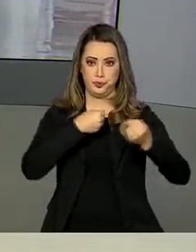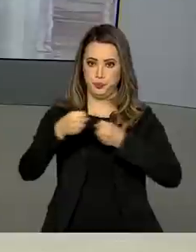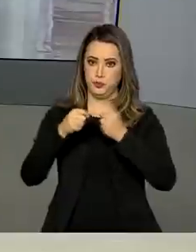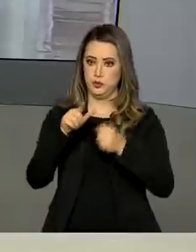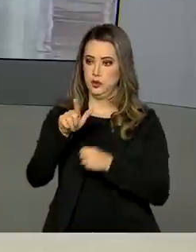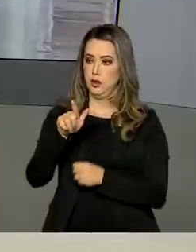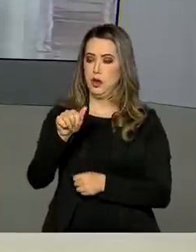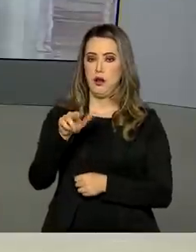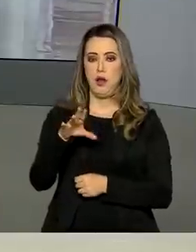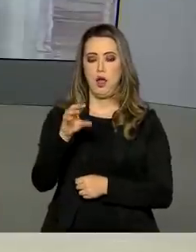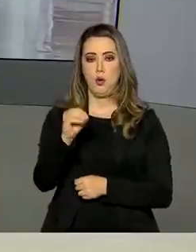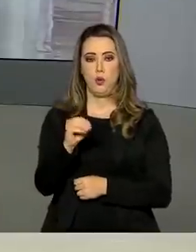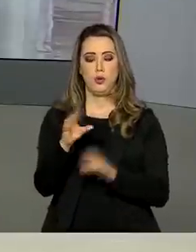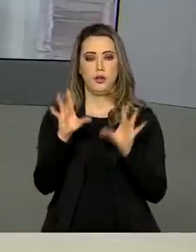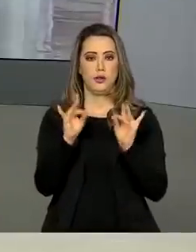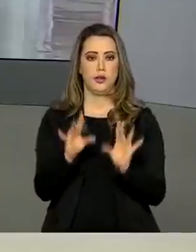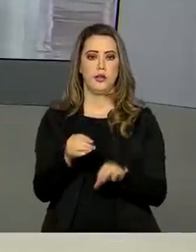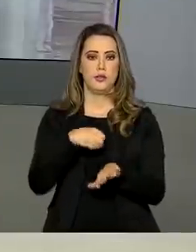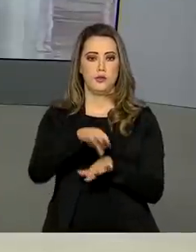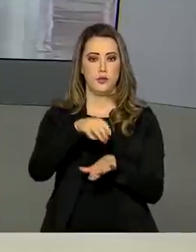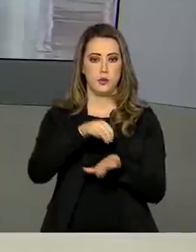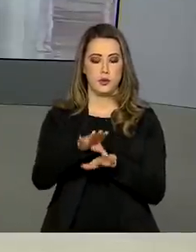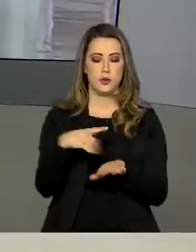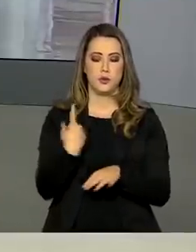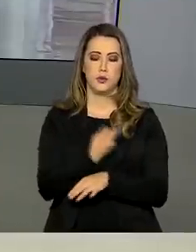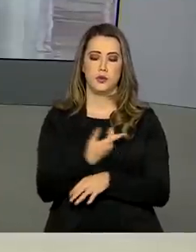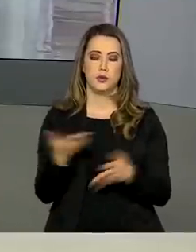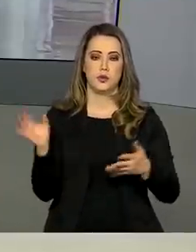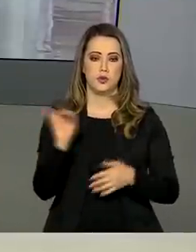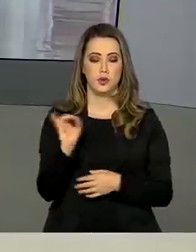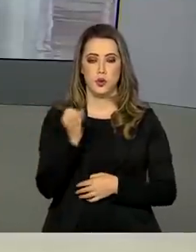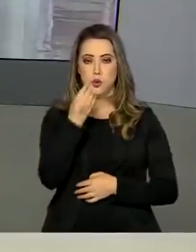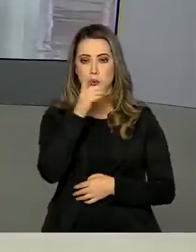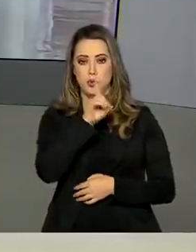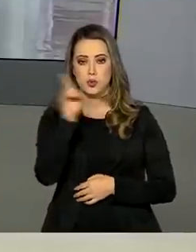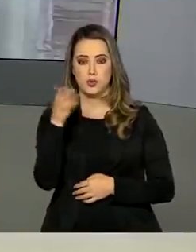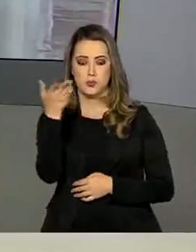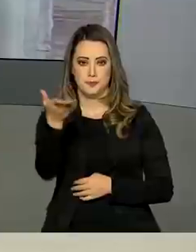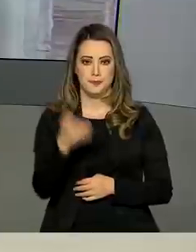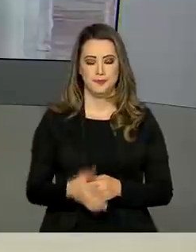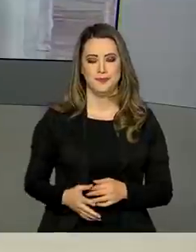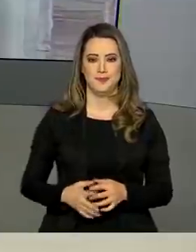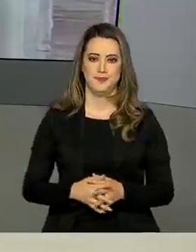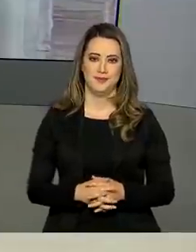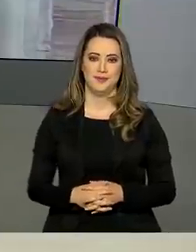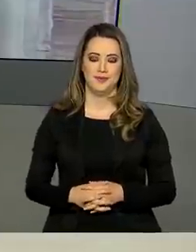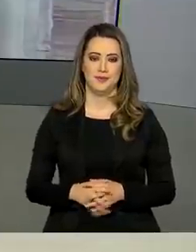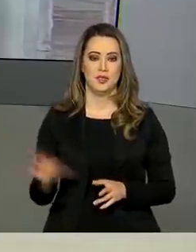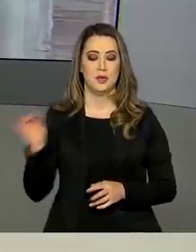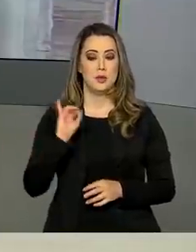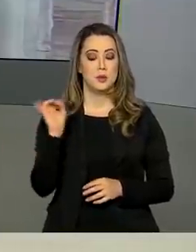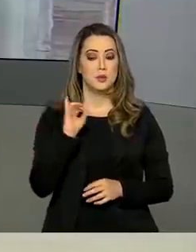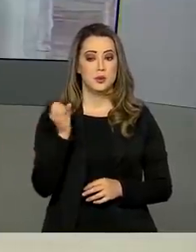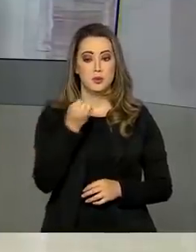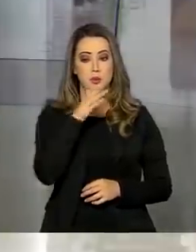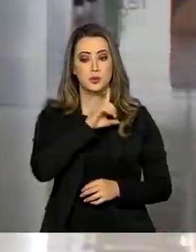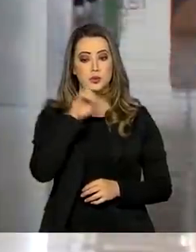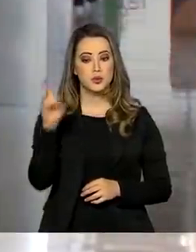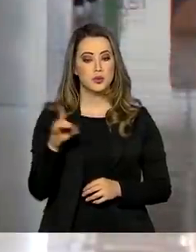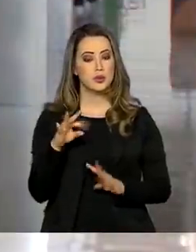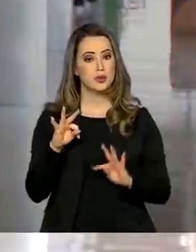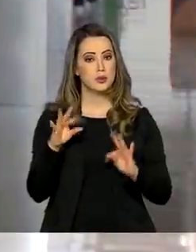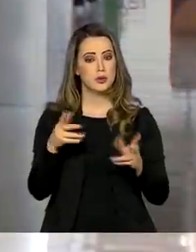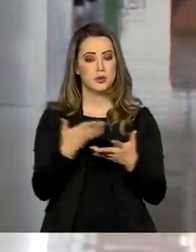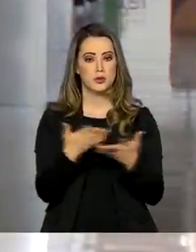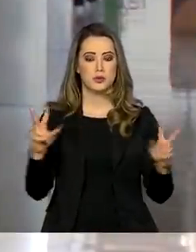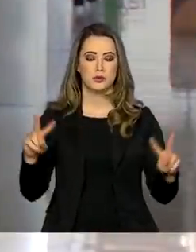Glauco de Queiroz tem mais informações para a gente sobre esse assunto. Glauco, bom dia para você. Olá, Daniel. Bom dia para você e